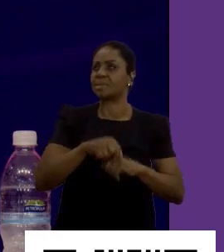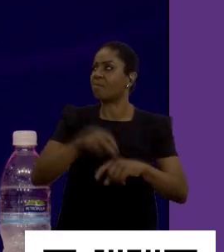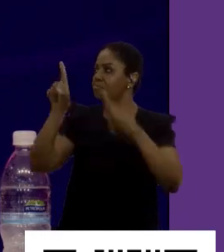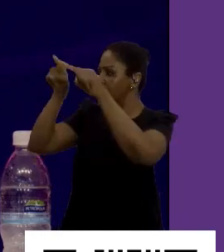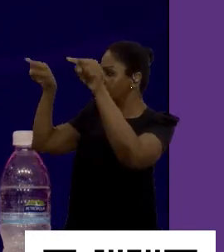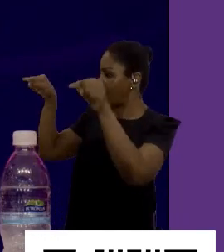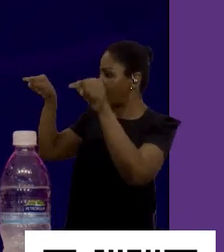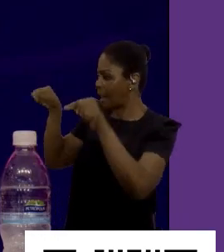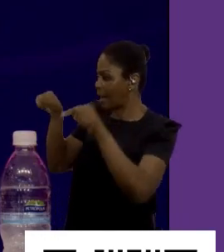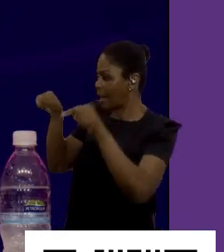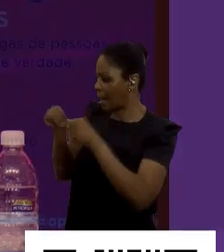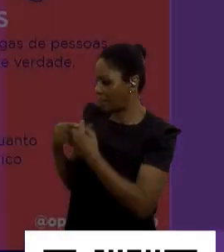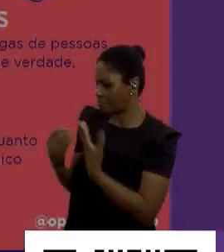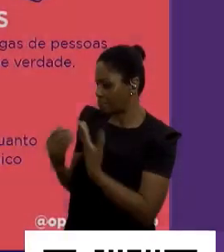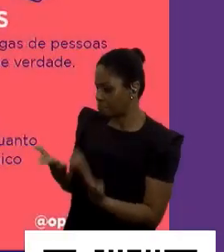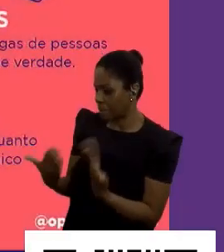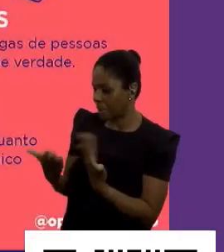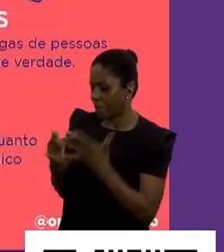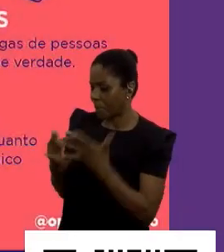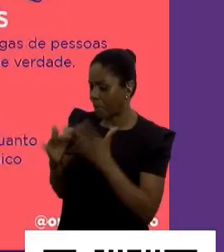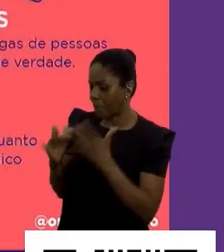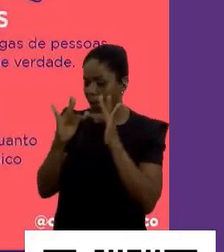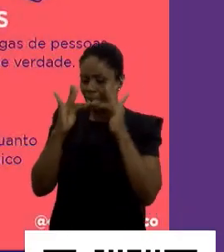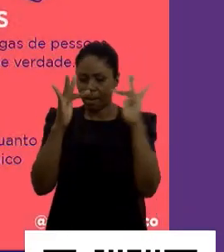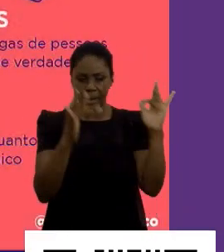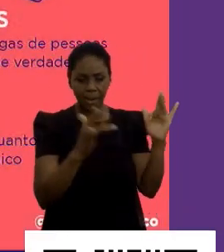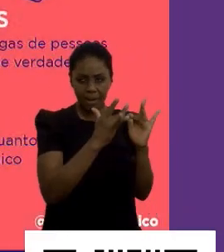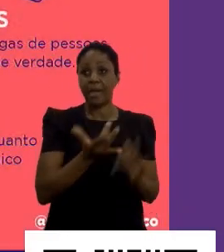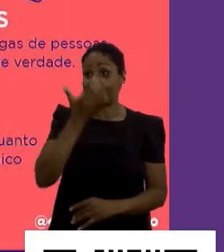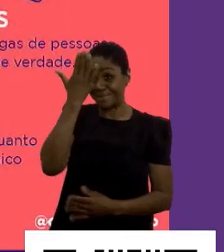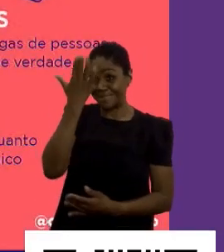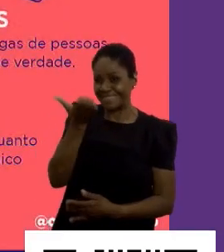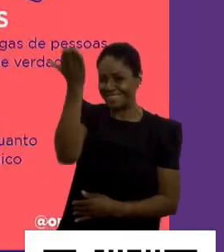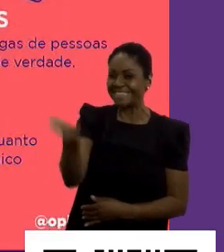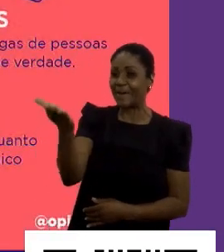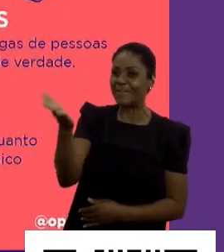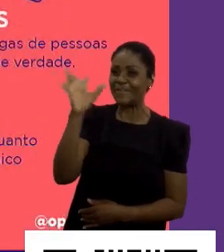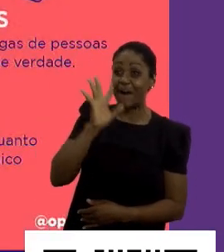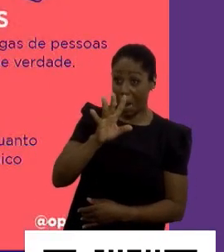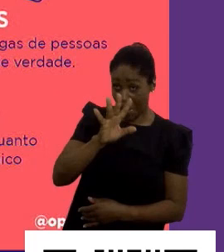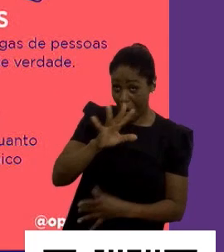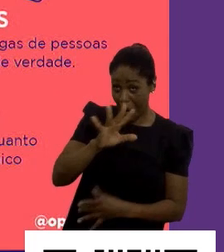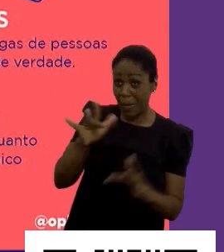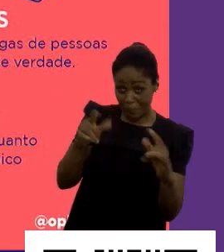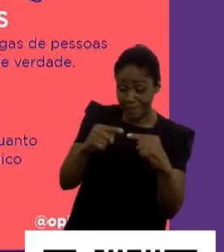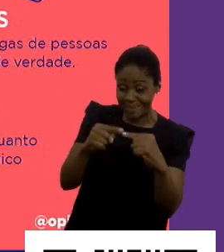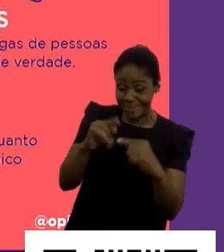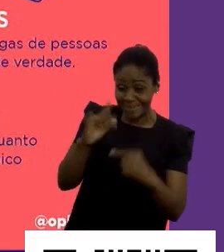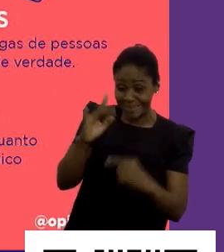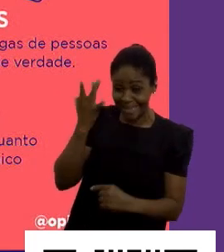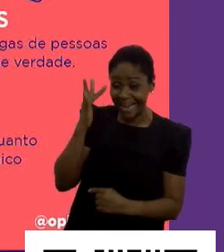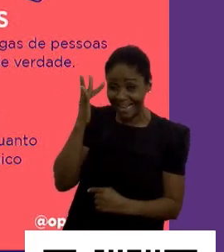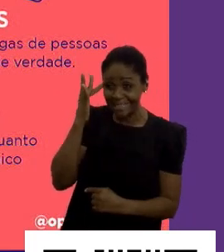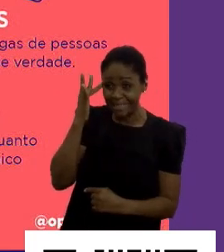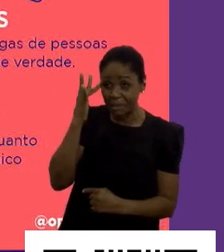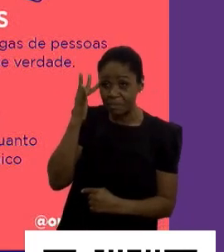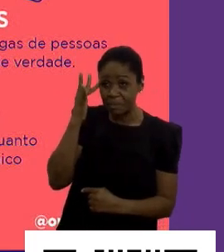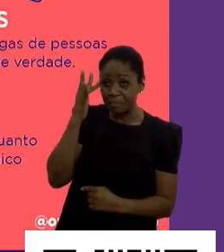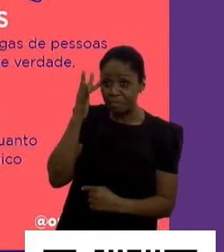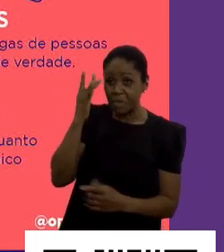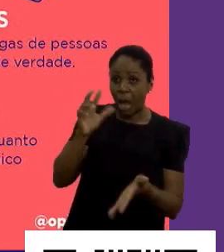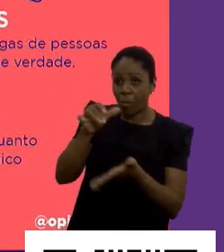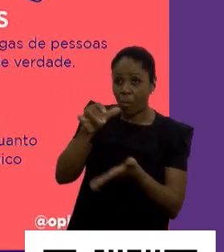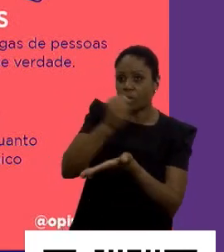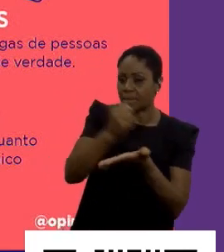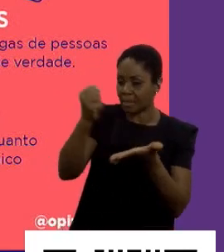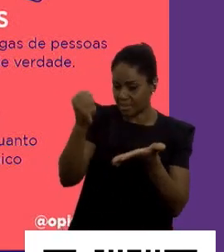Reto conversar. A facilitação já está aqui com a gente. Dá uma olhada, vê se combina com o que você falou. Contratação inadequada não depende só da